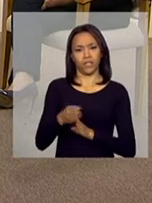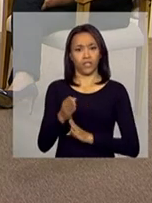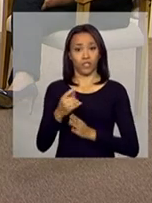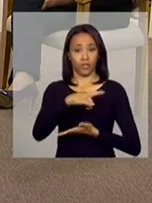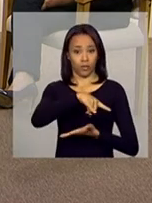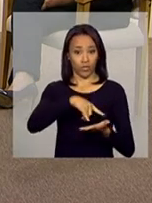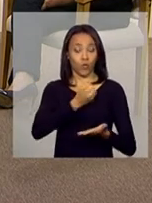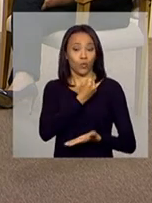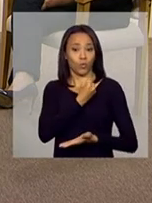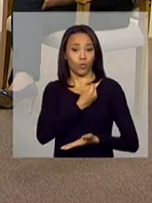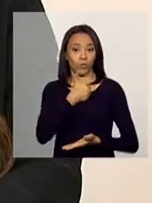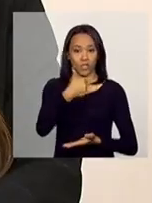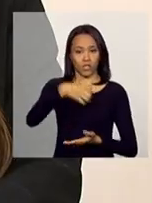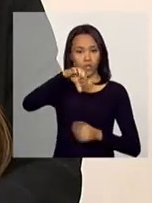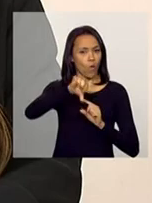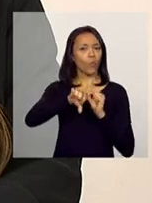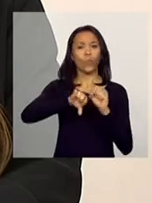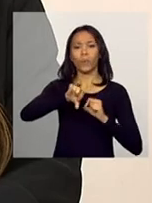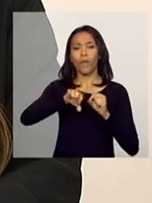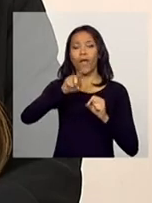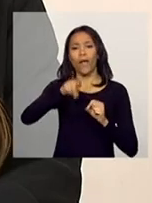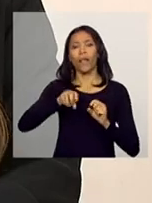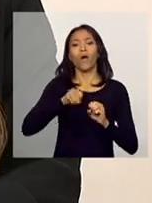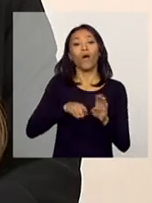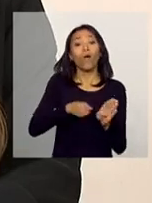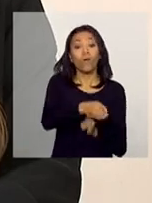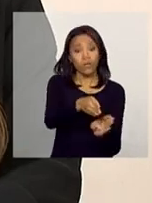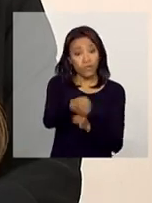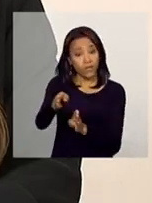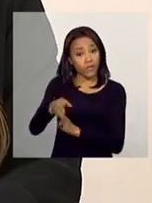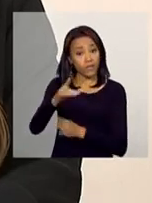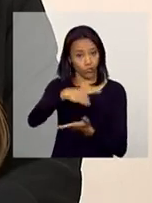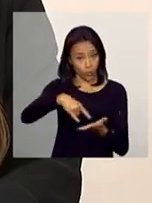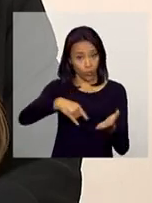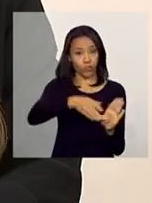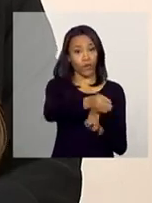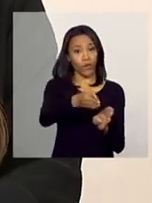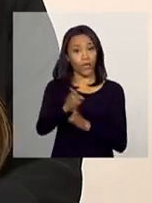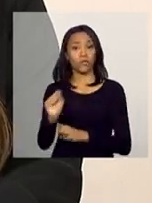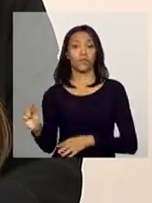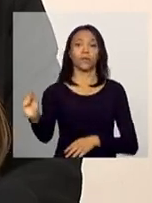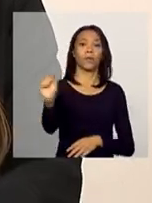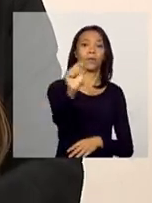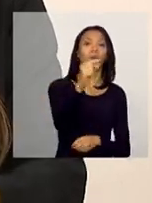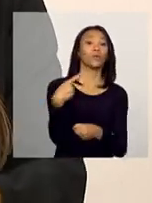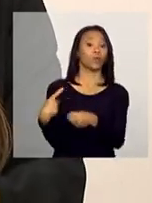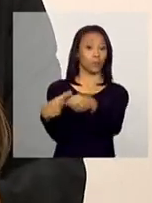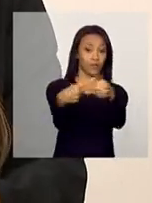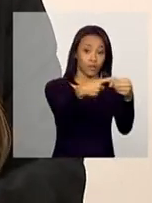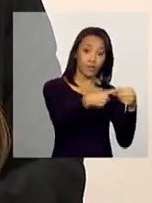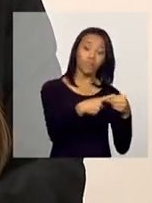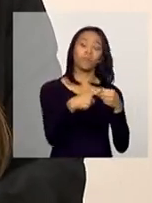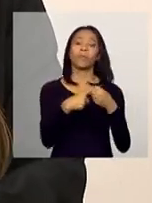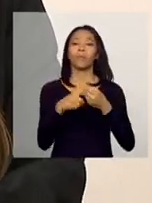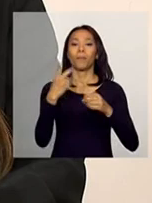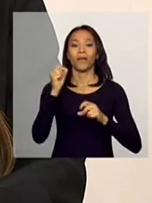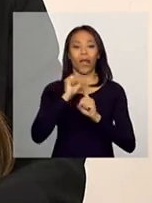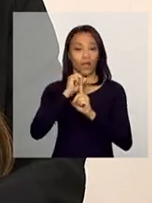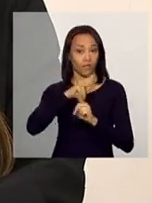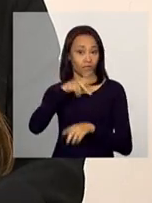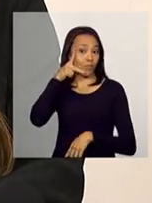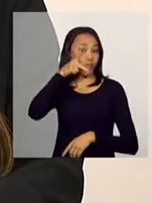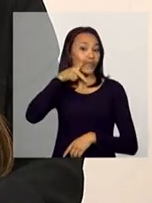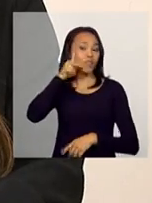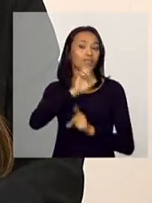ela traz procedimentos, ela orienta os municípios para que as políticas sociais que estão